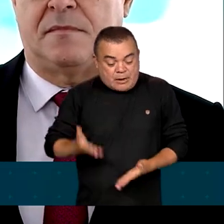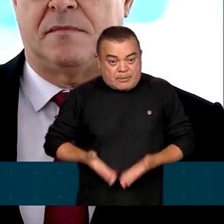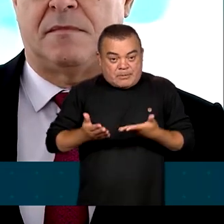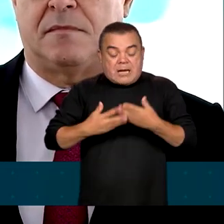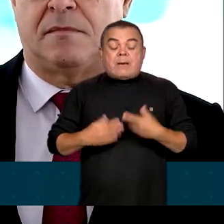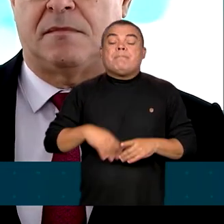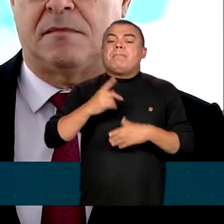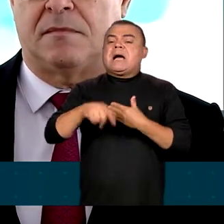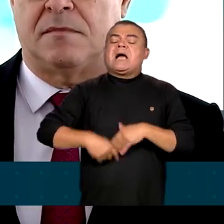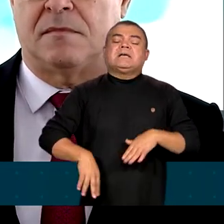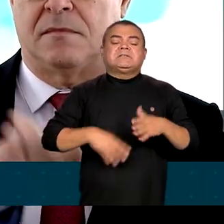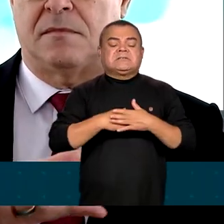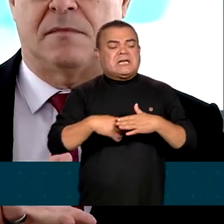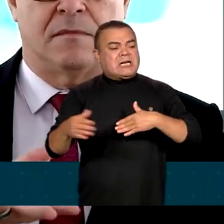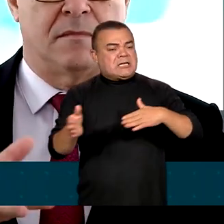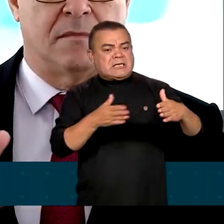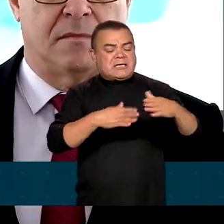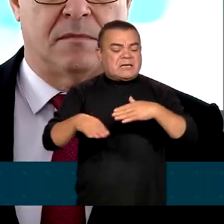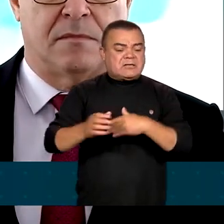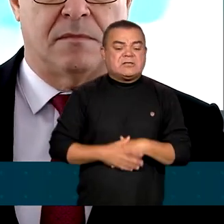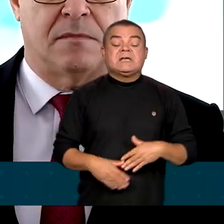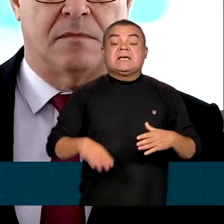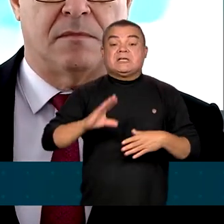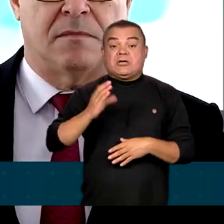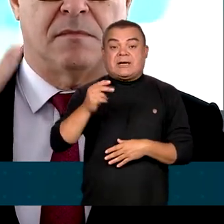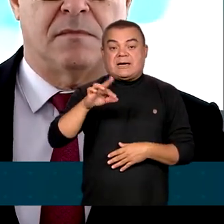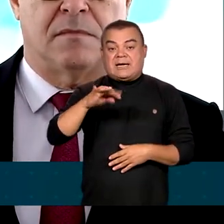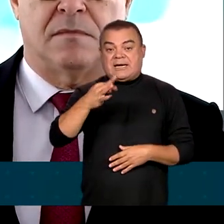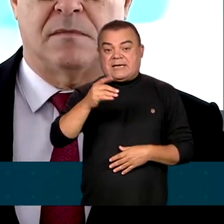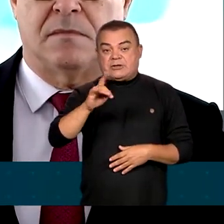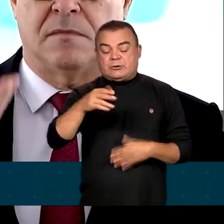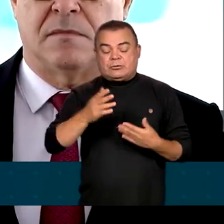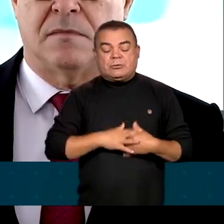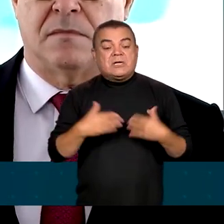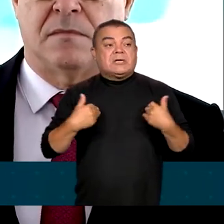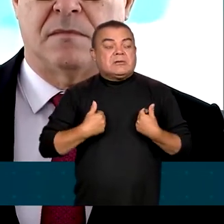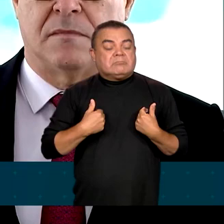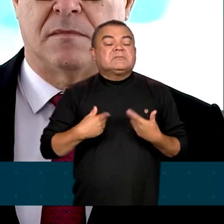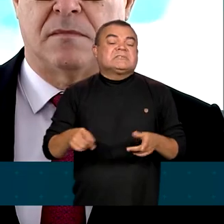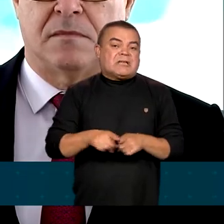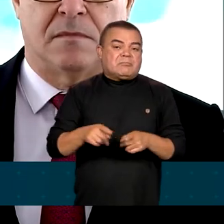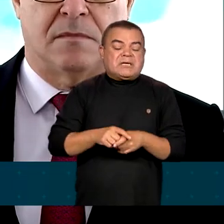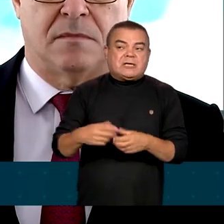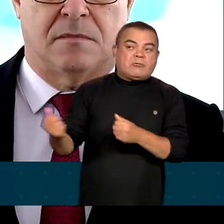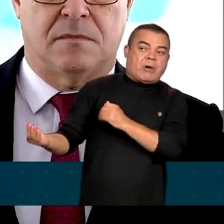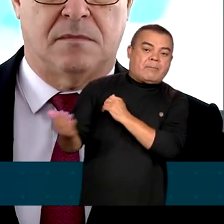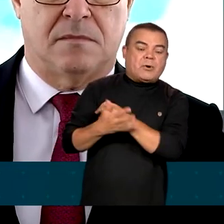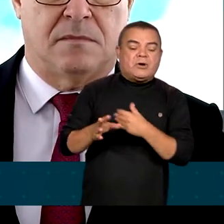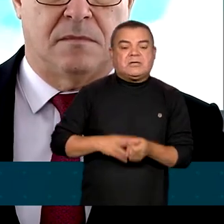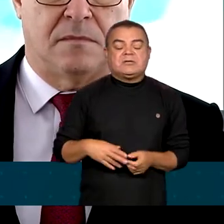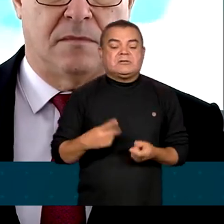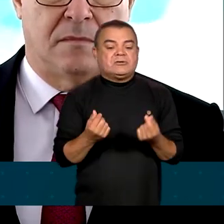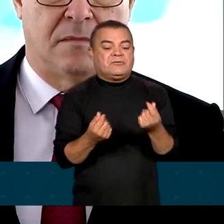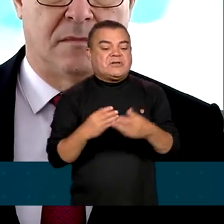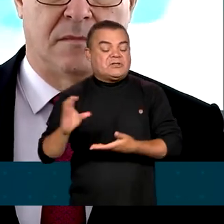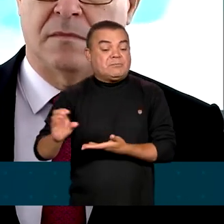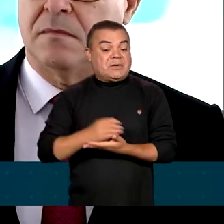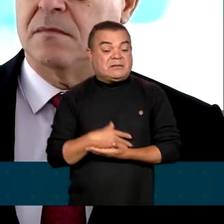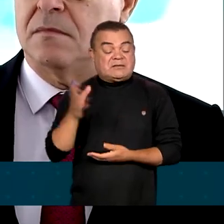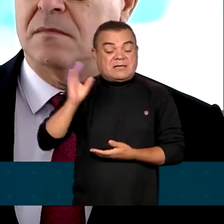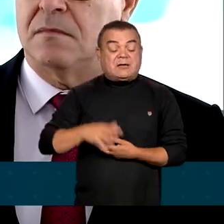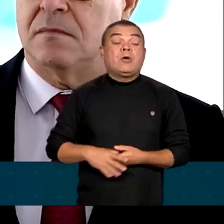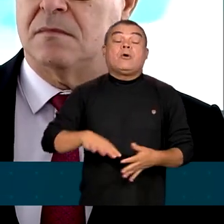dolarizadas como essa que o BRICS vai fomentar. E tem tantos outros, tem tanto dinheiro internacional. O Brasil tem credibilidade, o Brasil tem